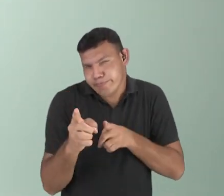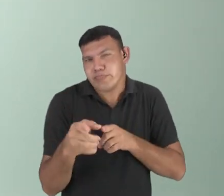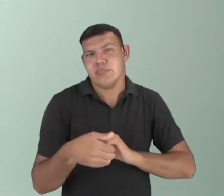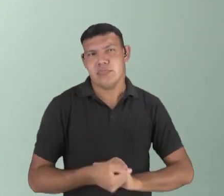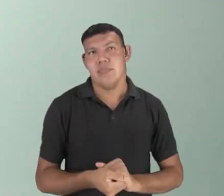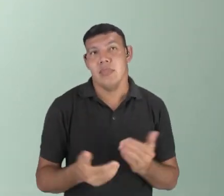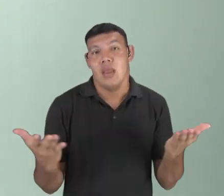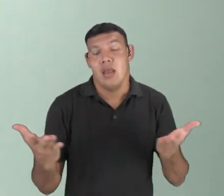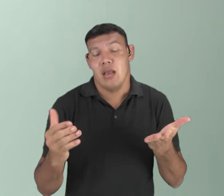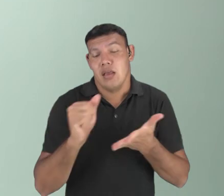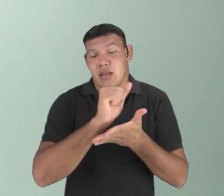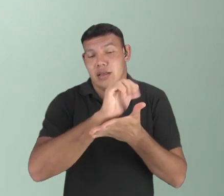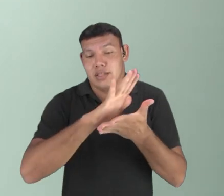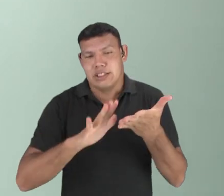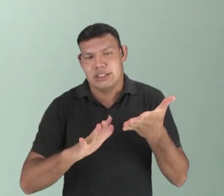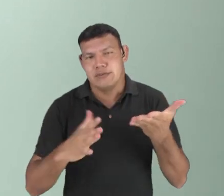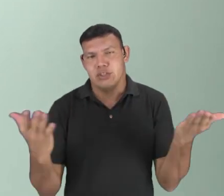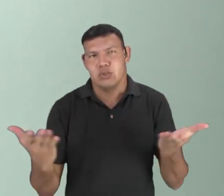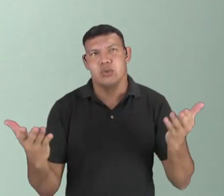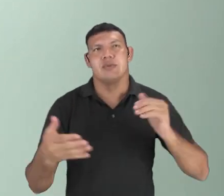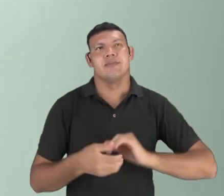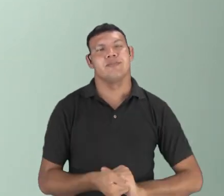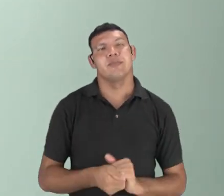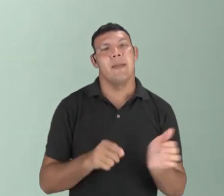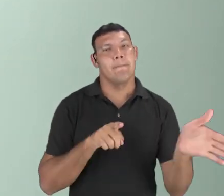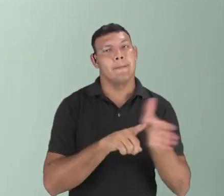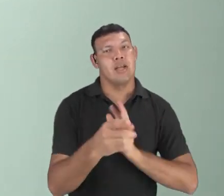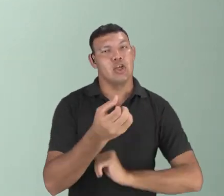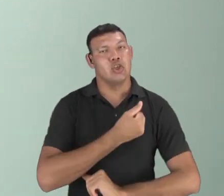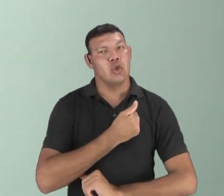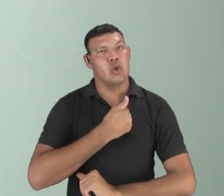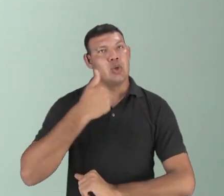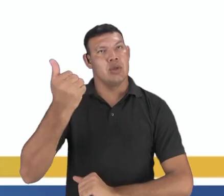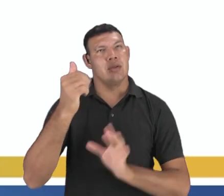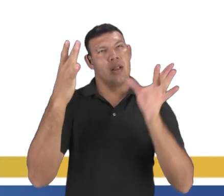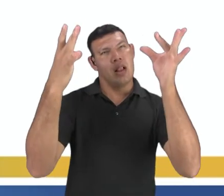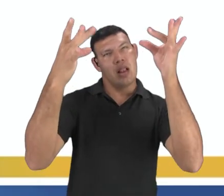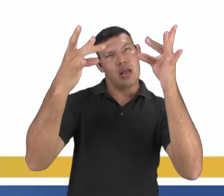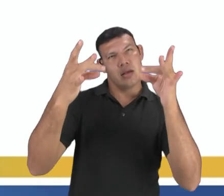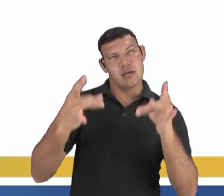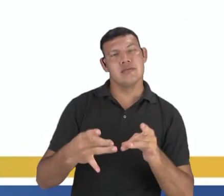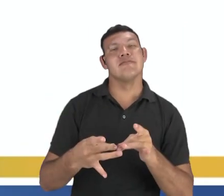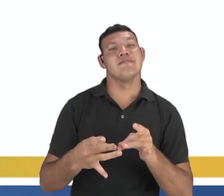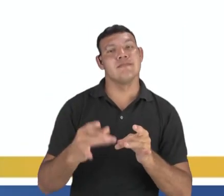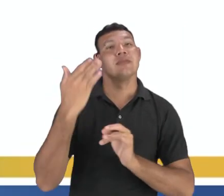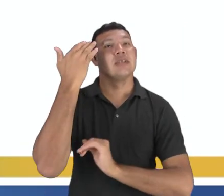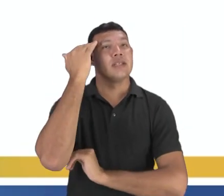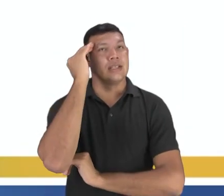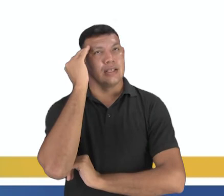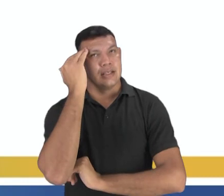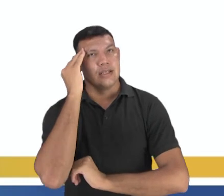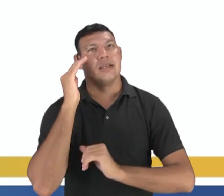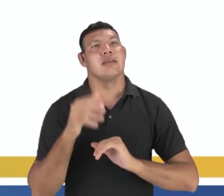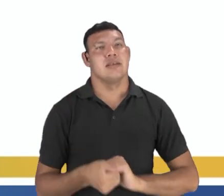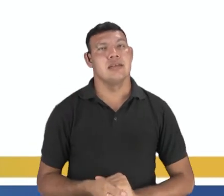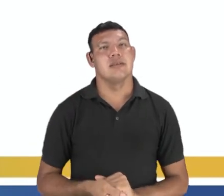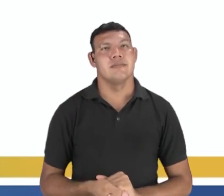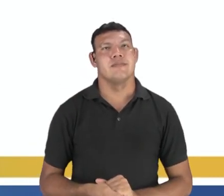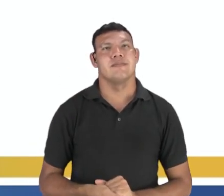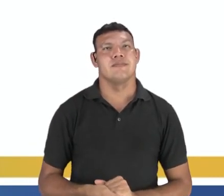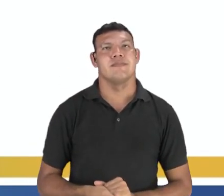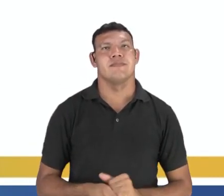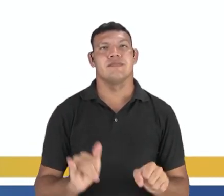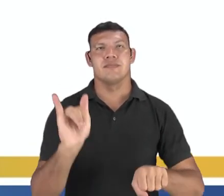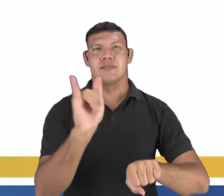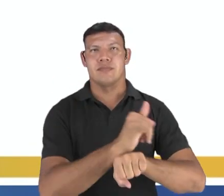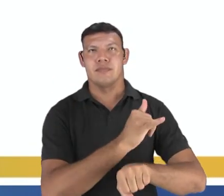próprio deleite vale esse questionamento vamos então para o nosso exercitando de hoje primeiro quero que você descreva o que